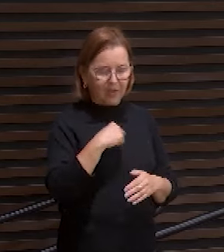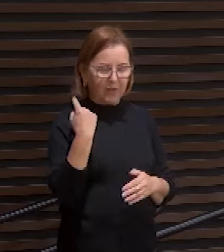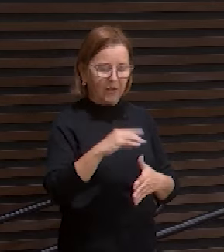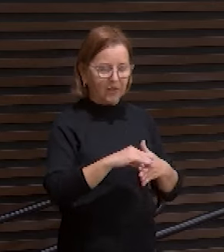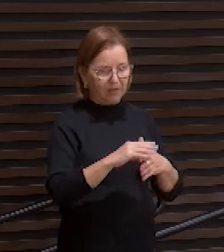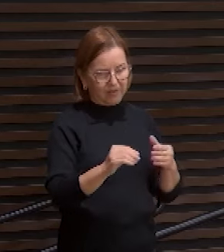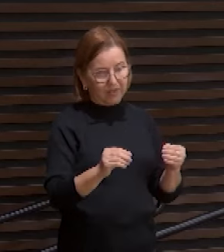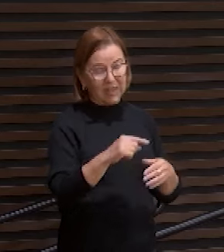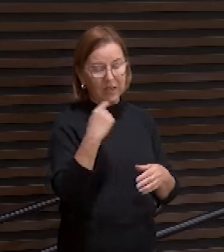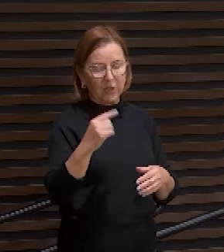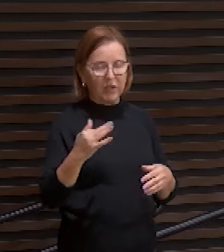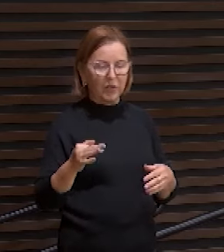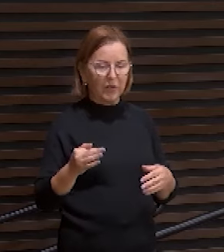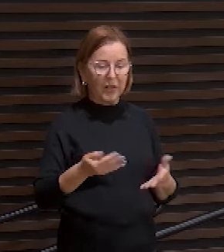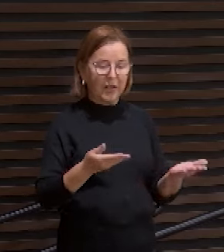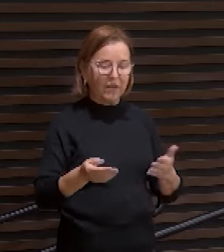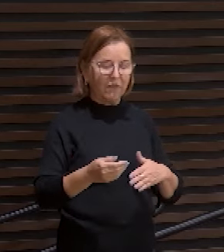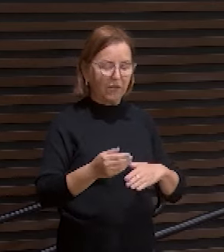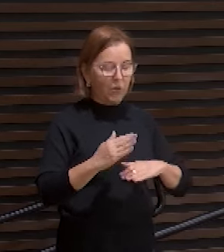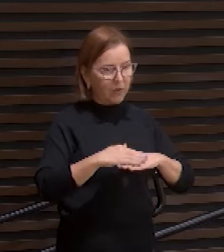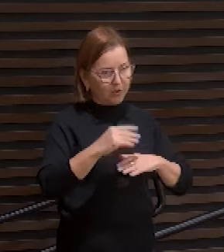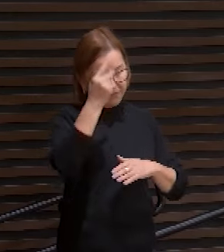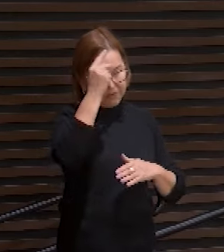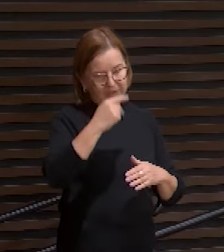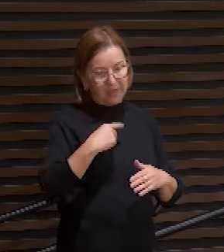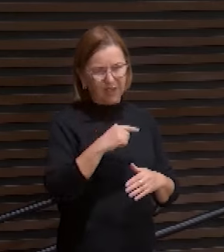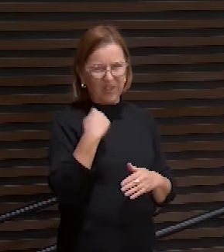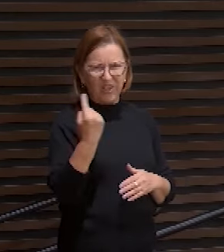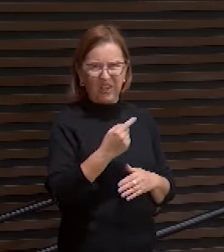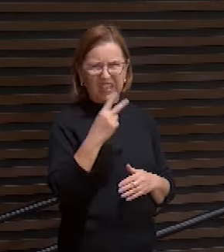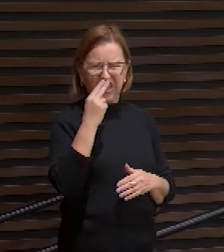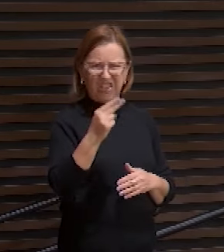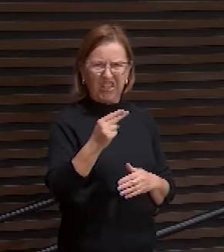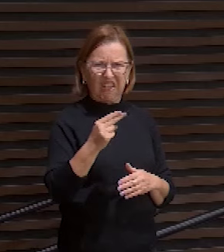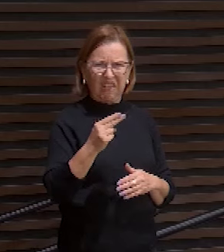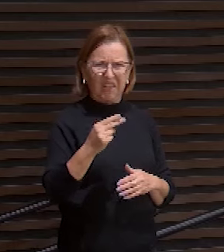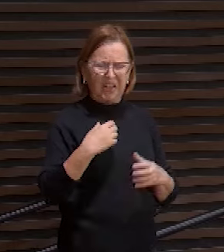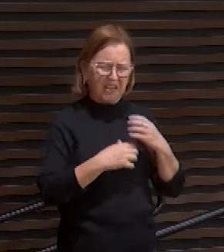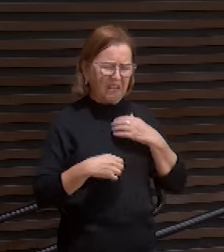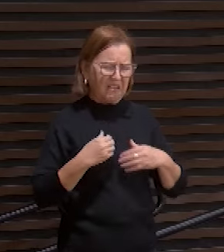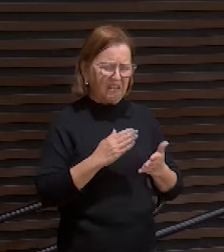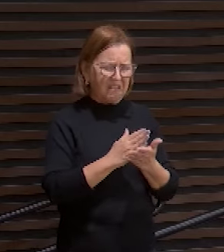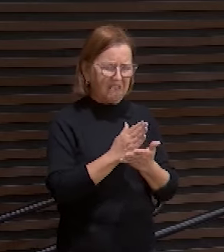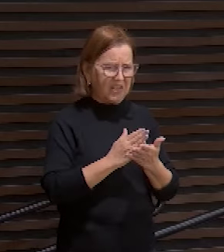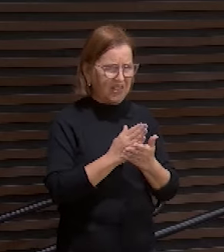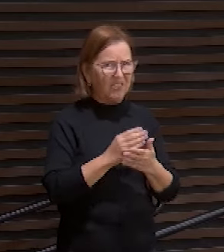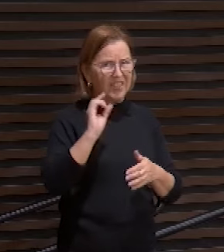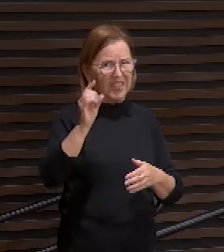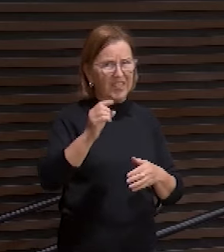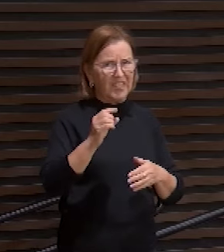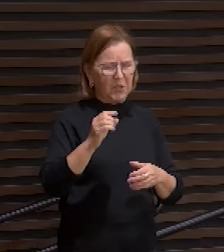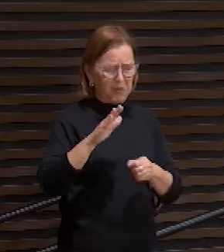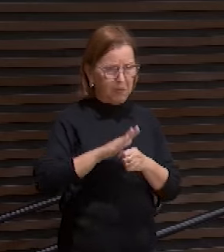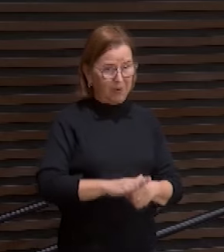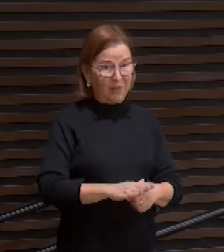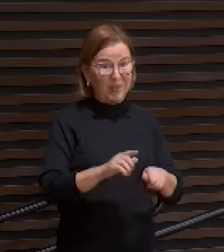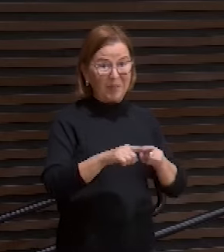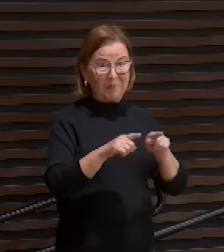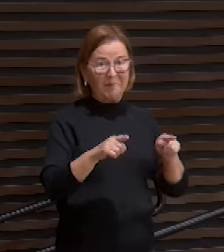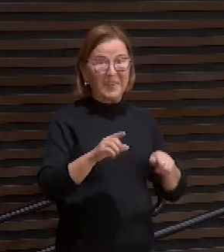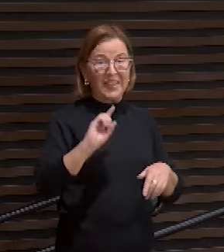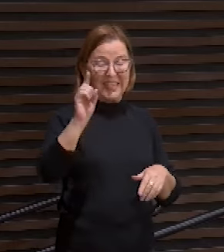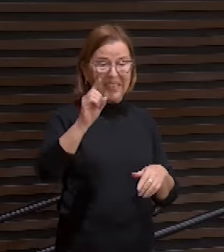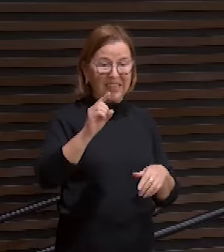levou sobre si. E nós o reputávamos por aflito, ferido de Deus e oprimido. Mas ele foi